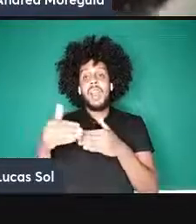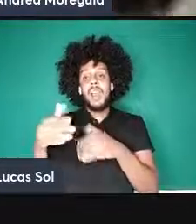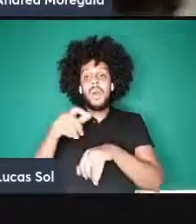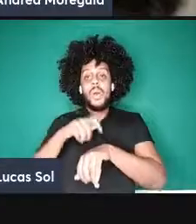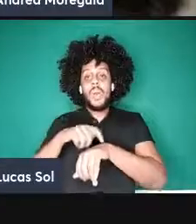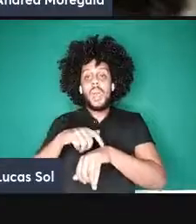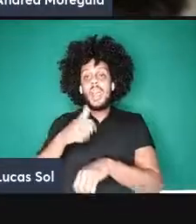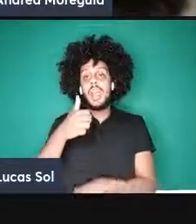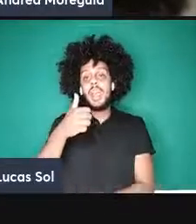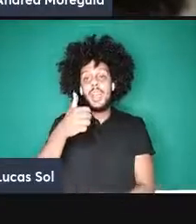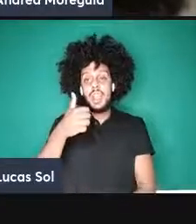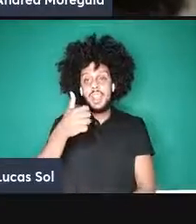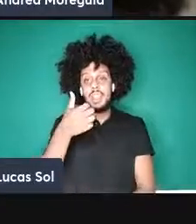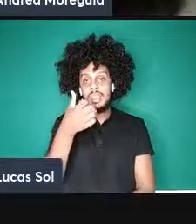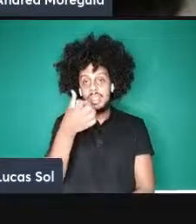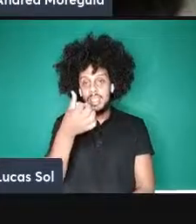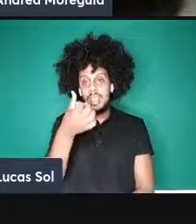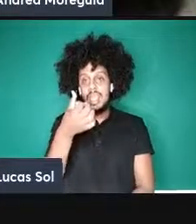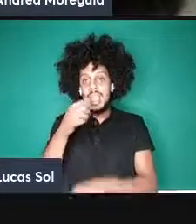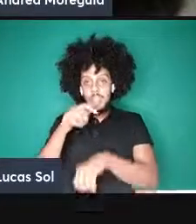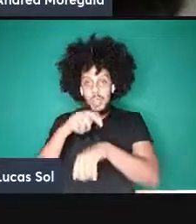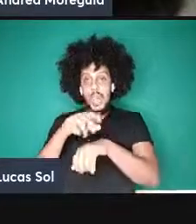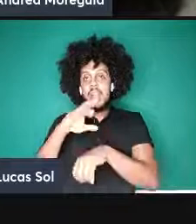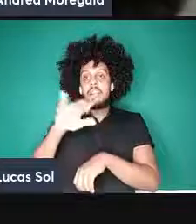apresentação de trabalhos professor André